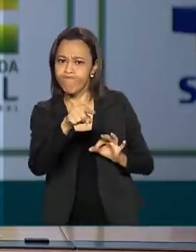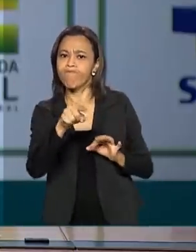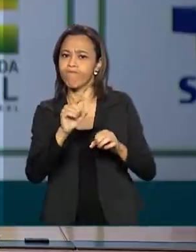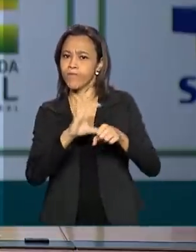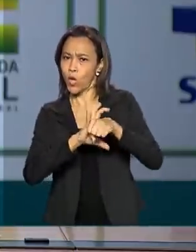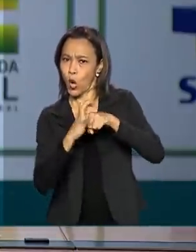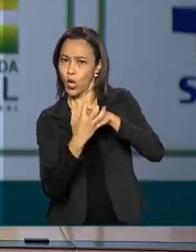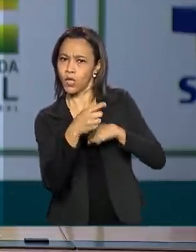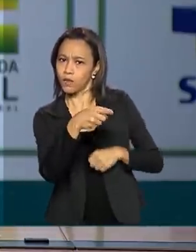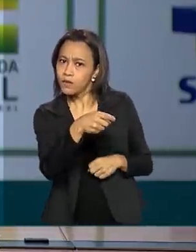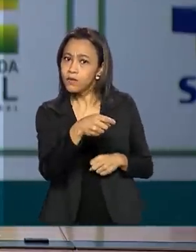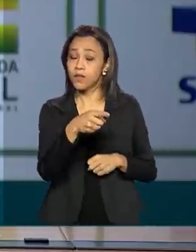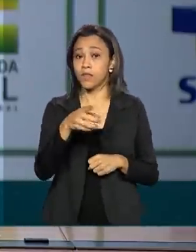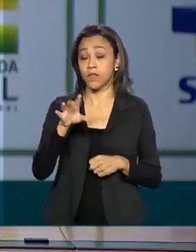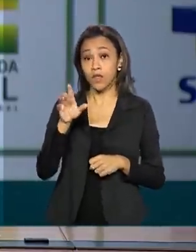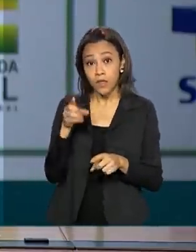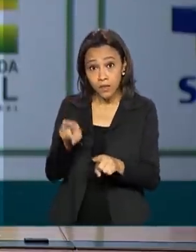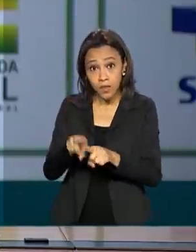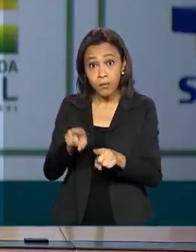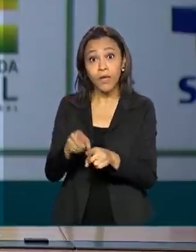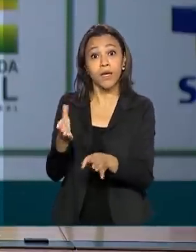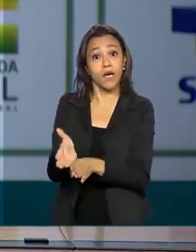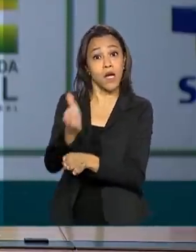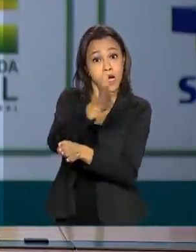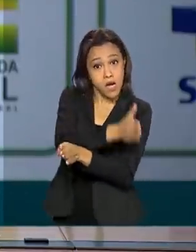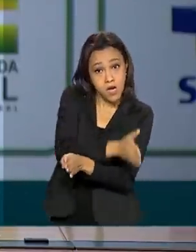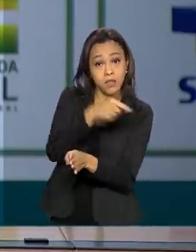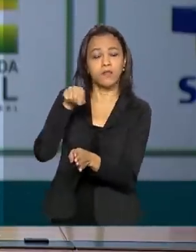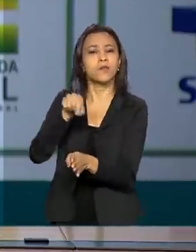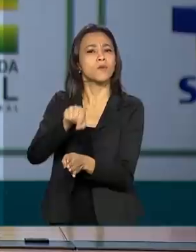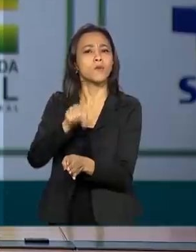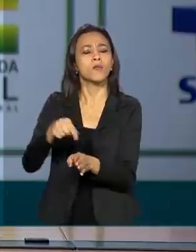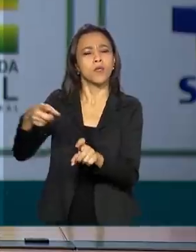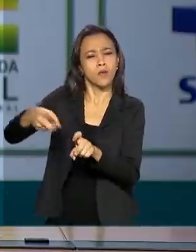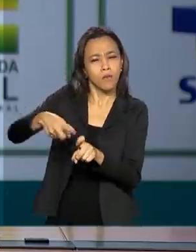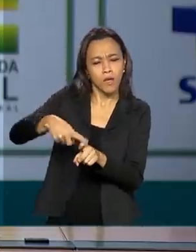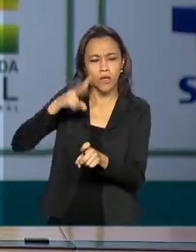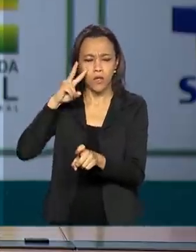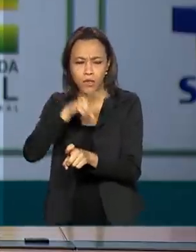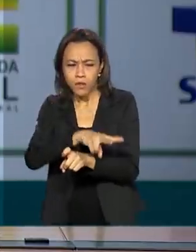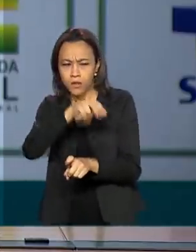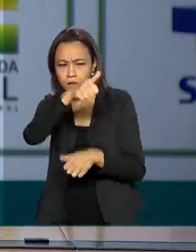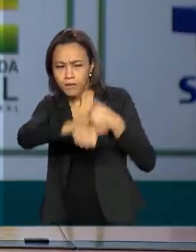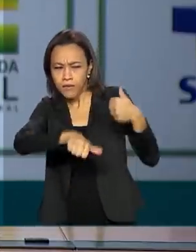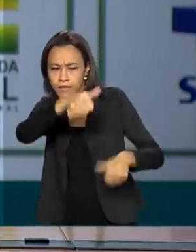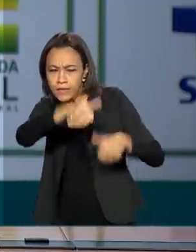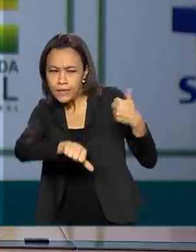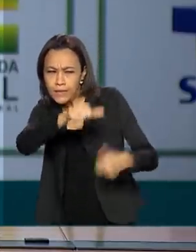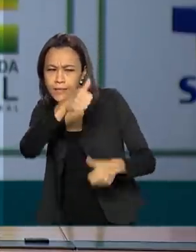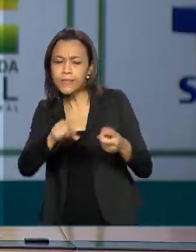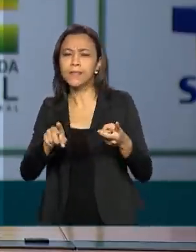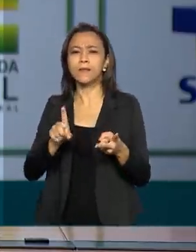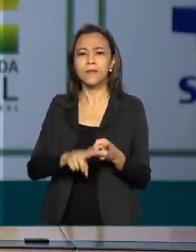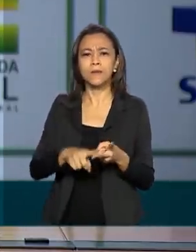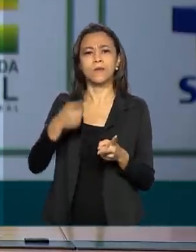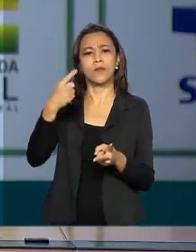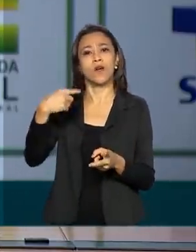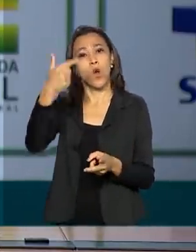por testagem, mas por diagnóstico clínico, por diagnóstico clínico, por imagem.